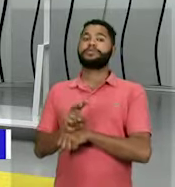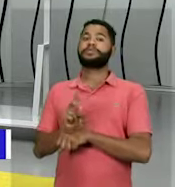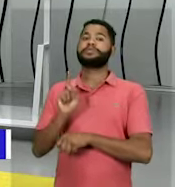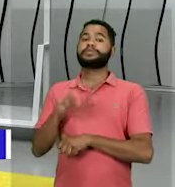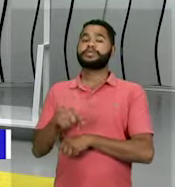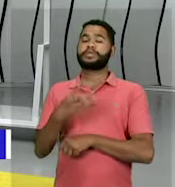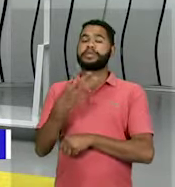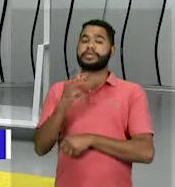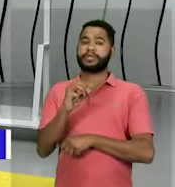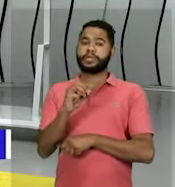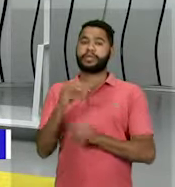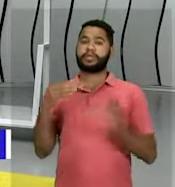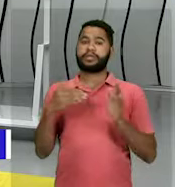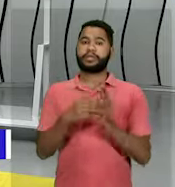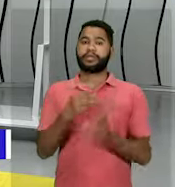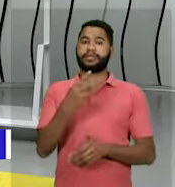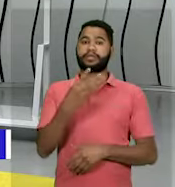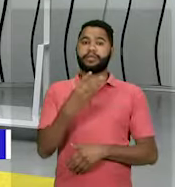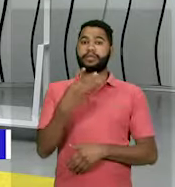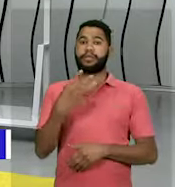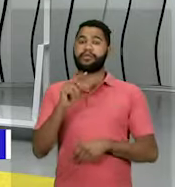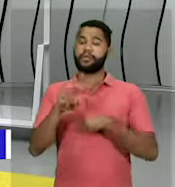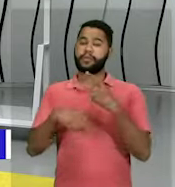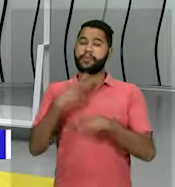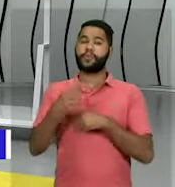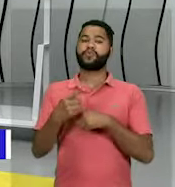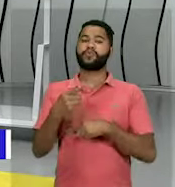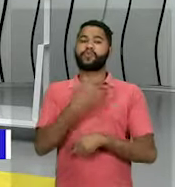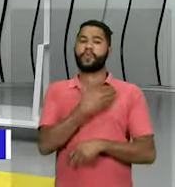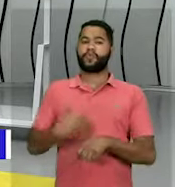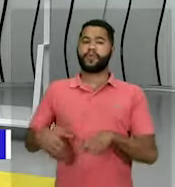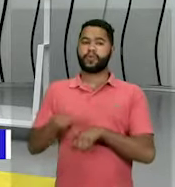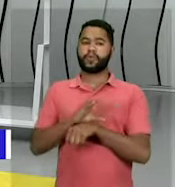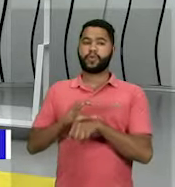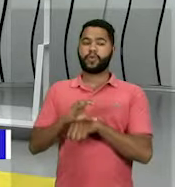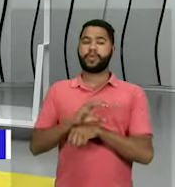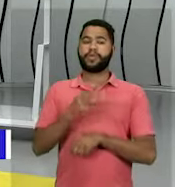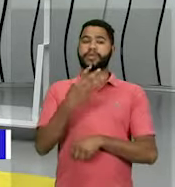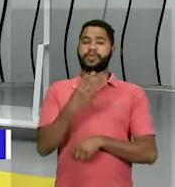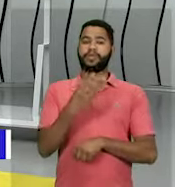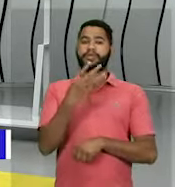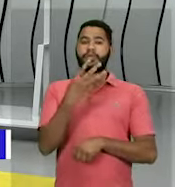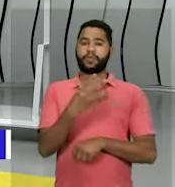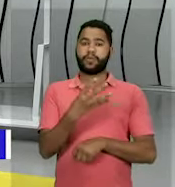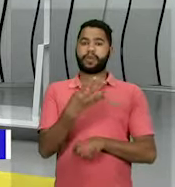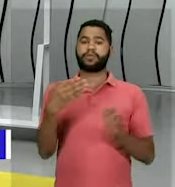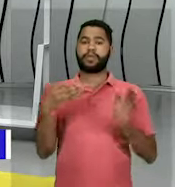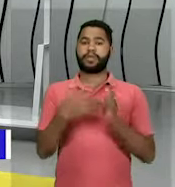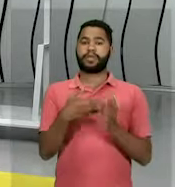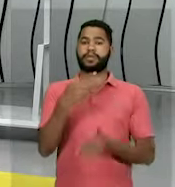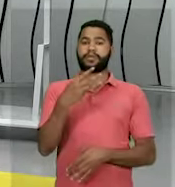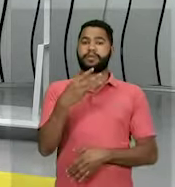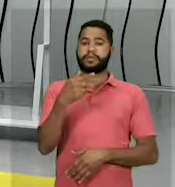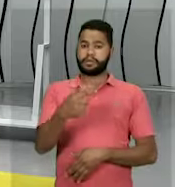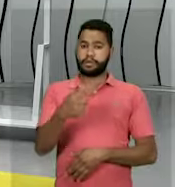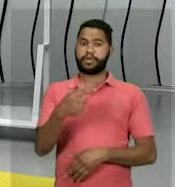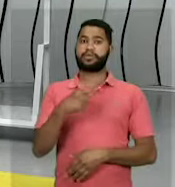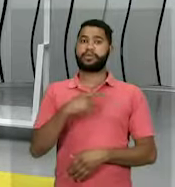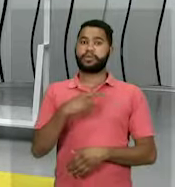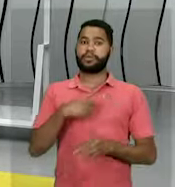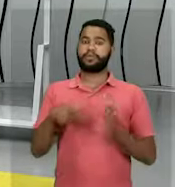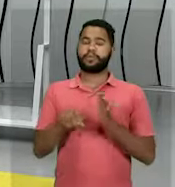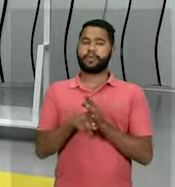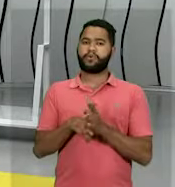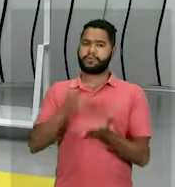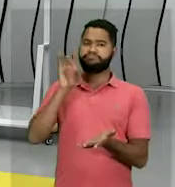e o governo constitucional de 34 a 37, onde a partir de 37 a gente tem aí a